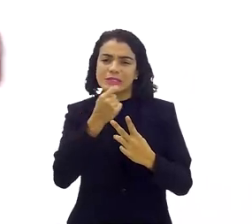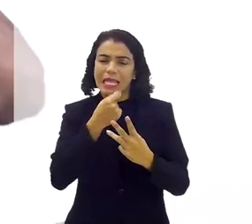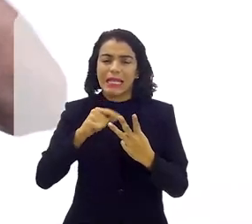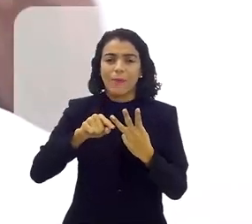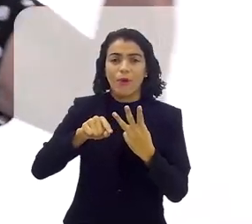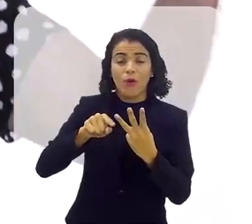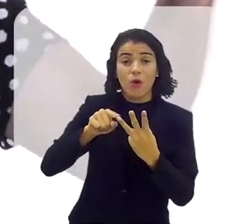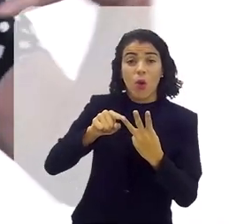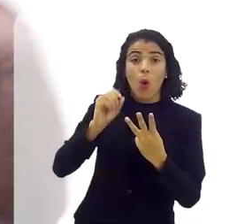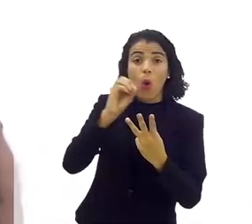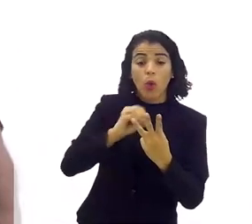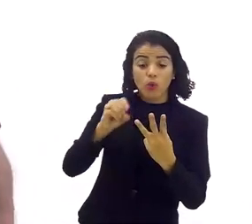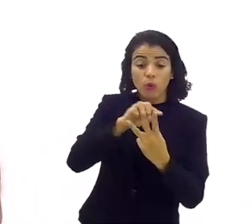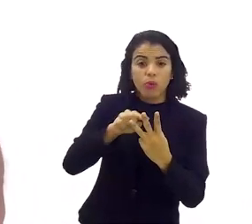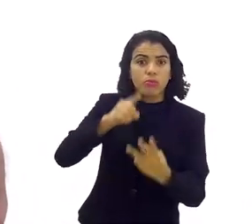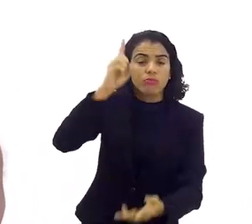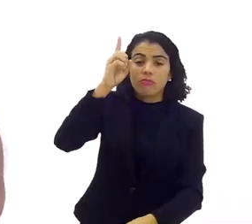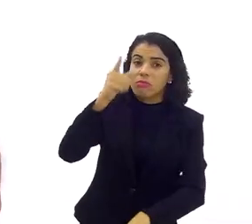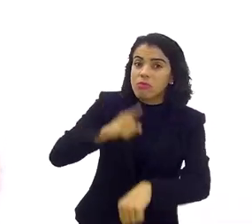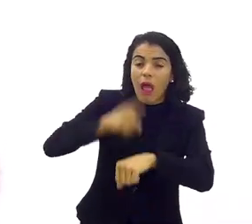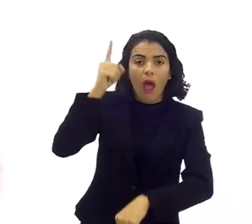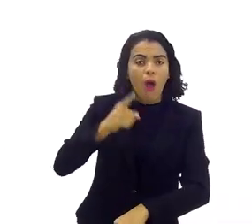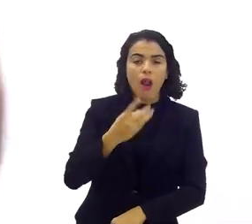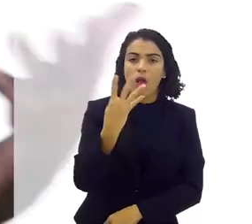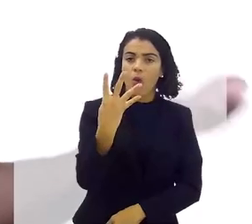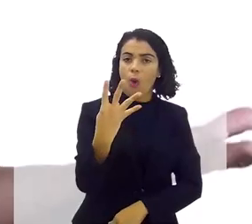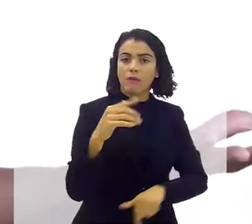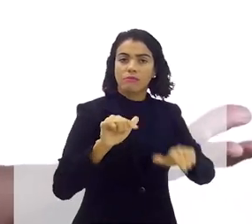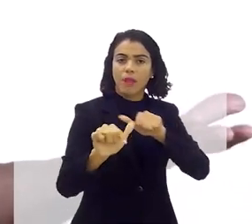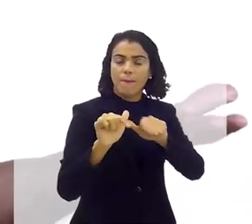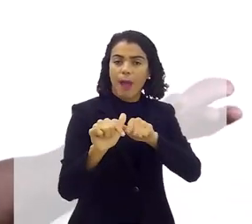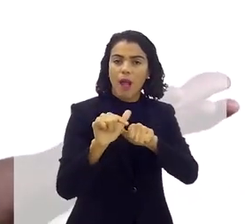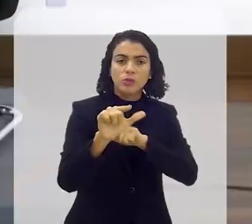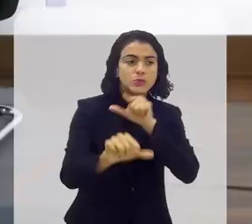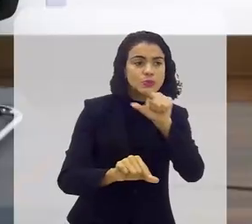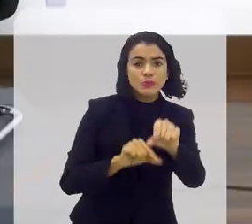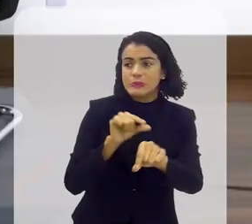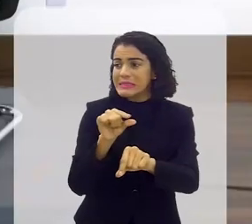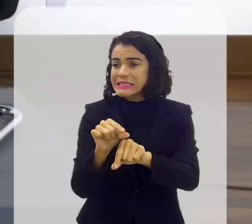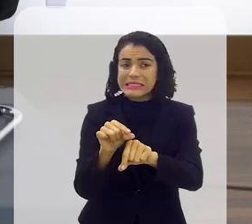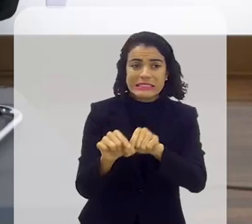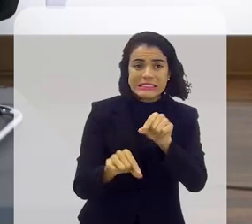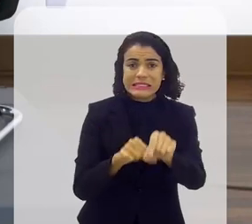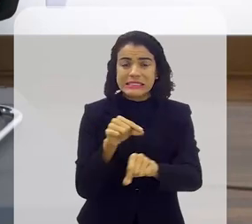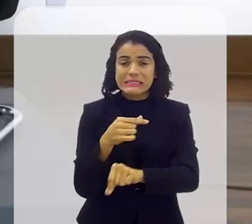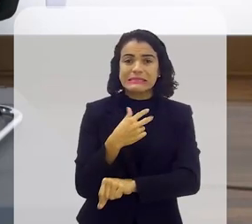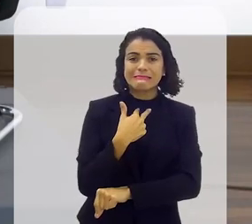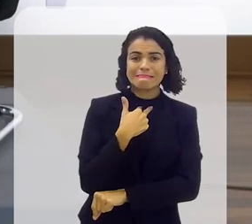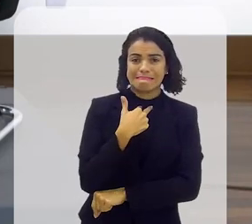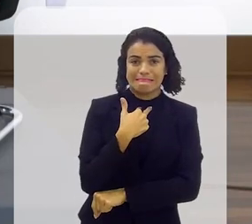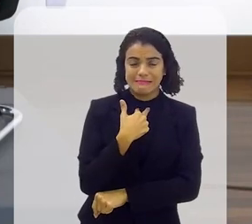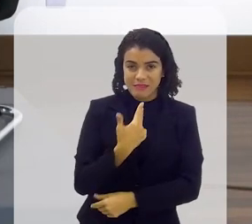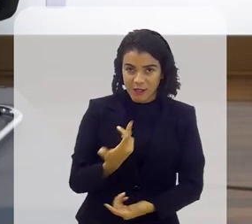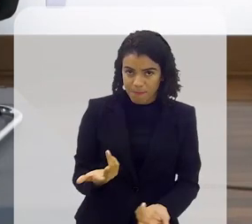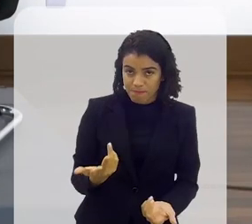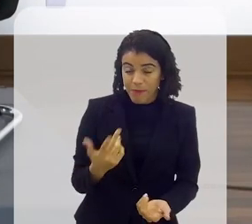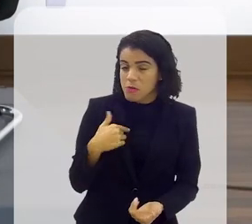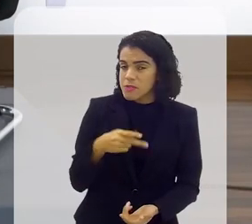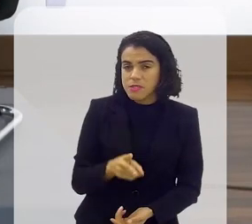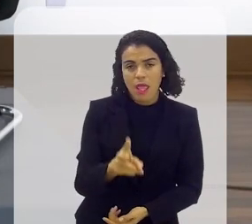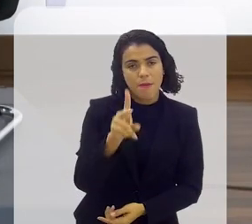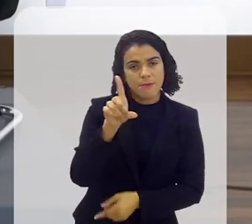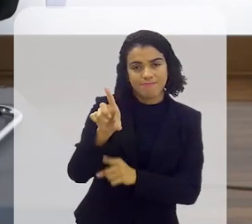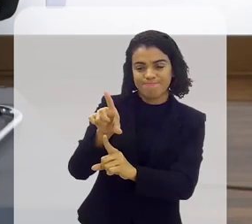outubro aí vem quatro propostas aí você tem que escolher eu sempre